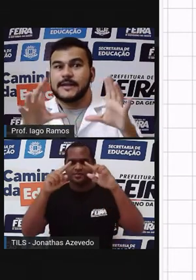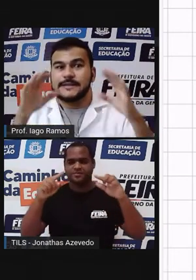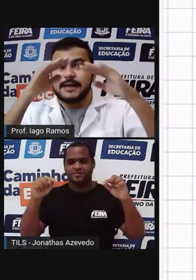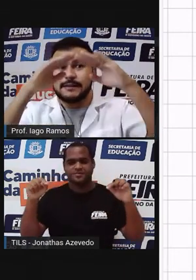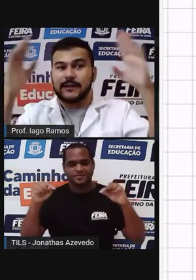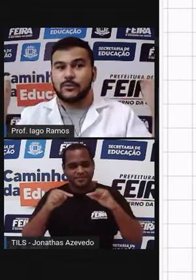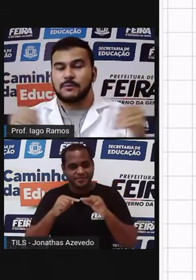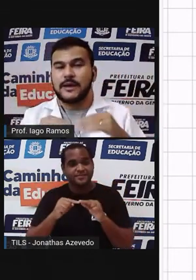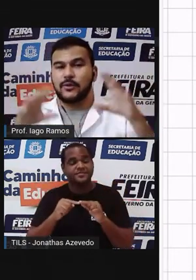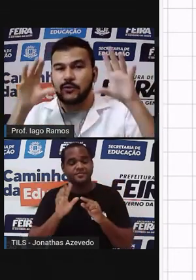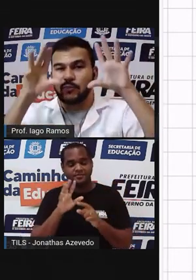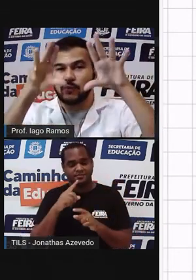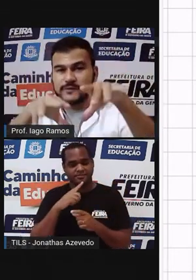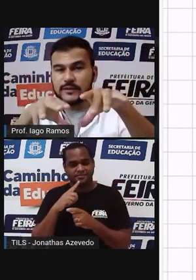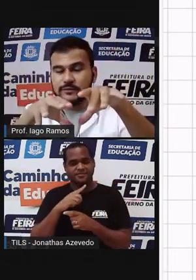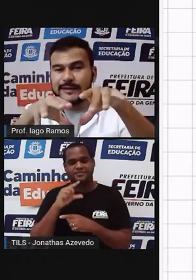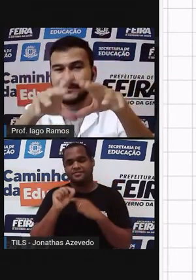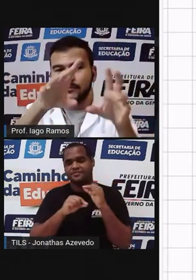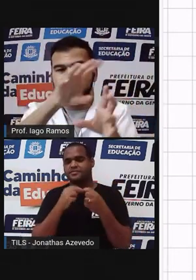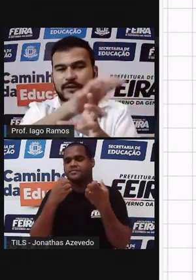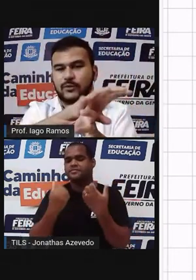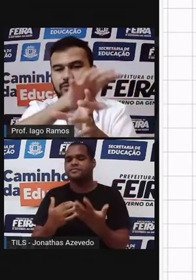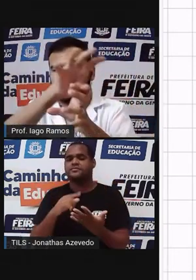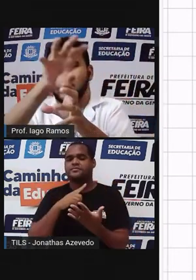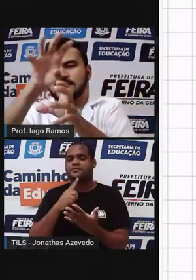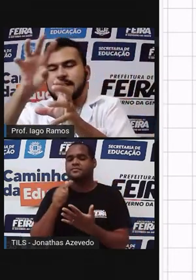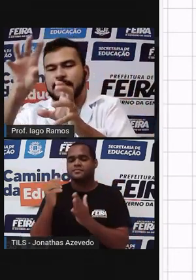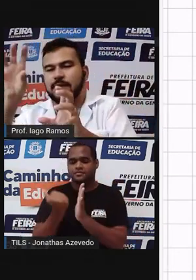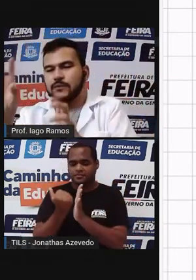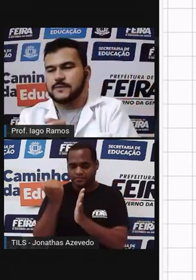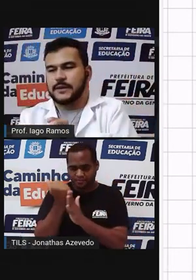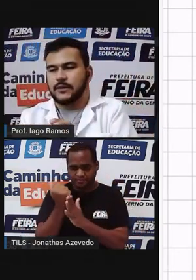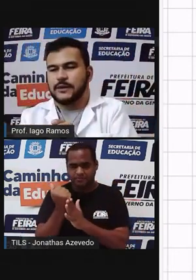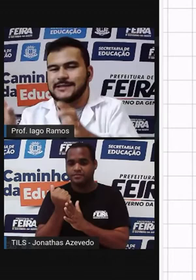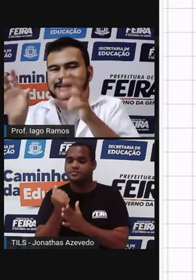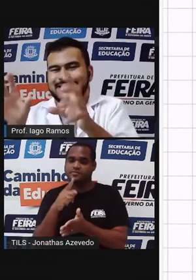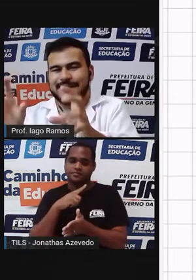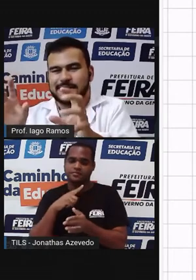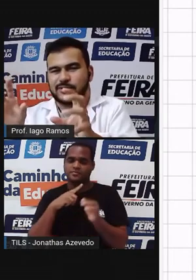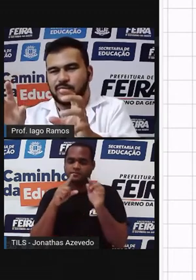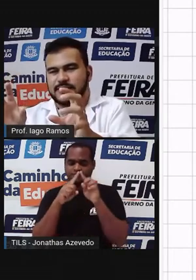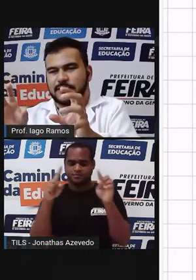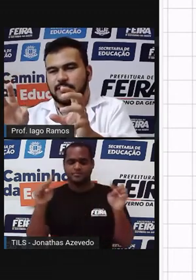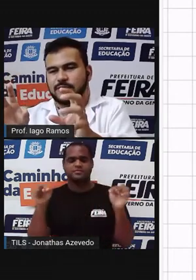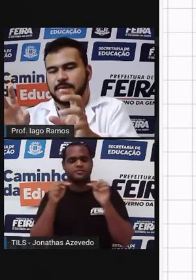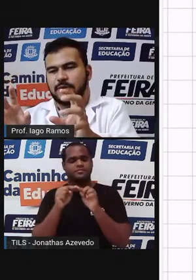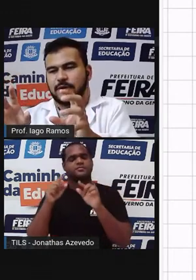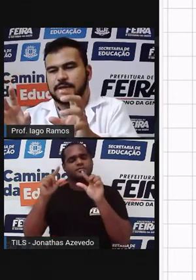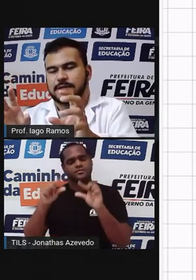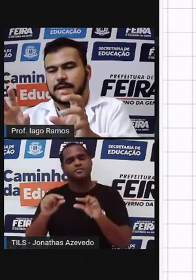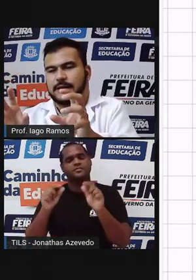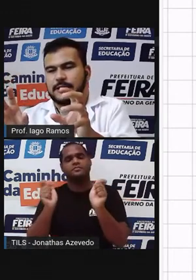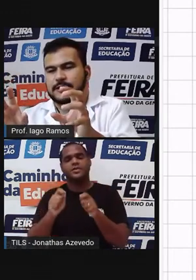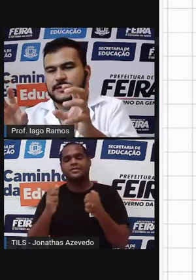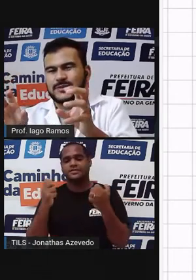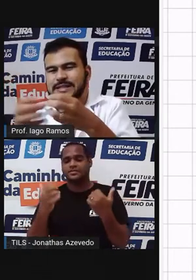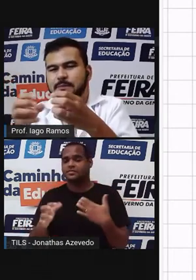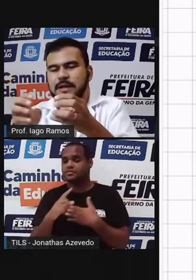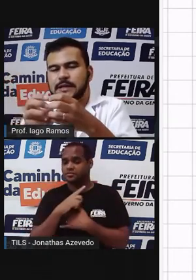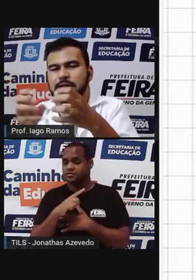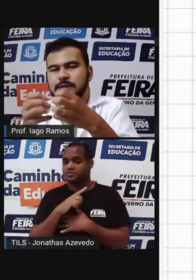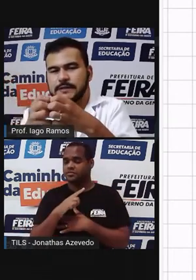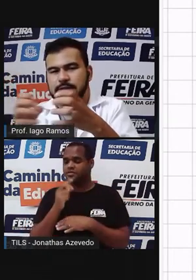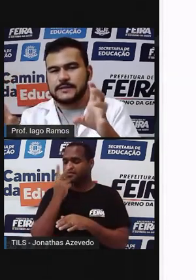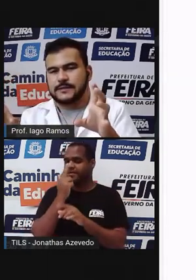E esse retângulo maior com o losango dentro virou dois retângulos menores. E esses dois retângulos menores são